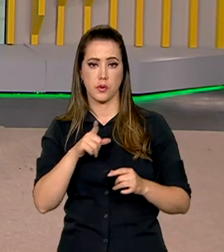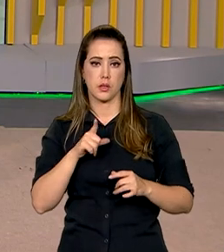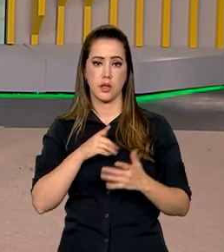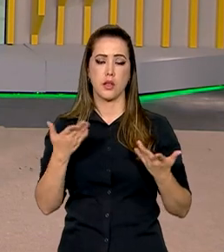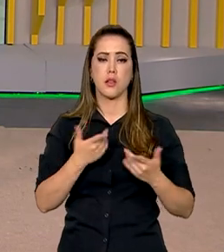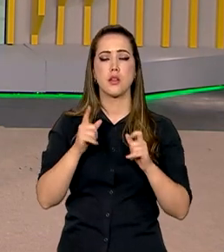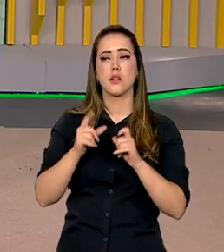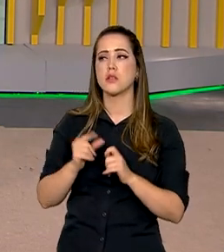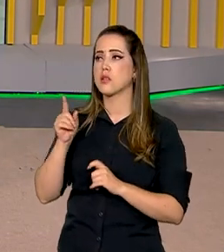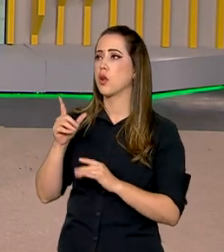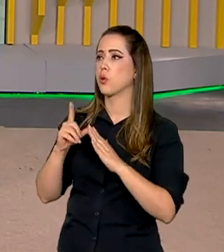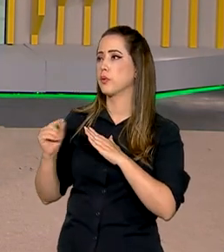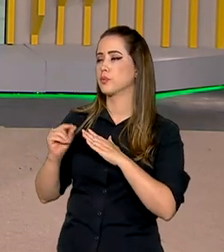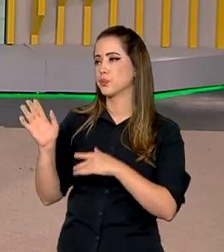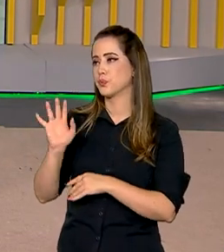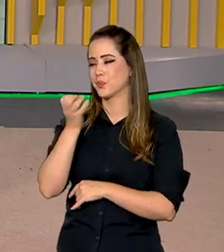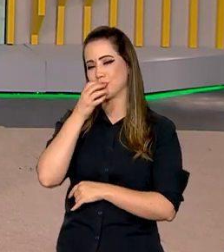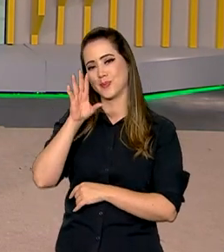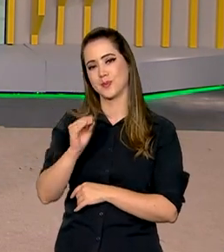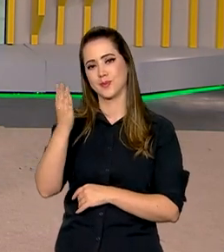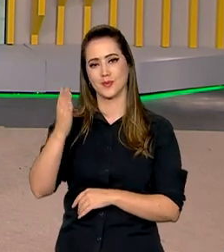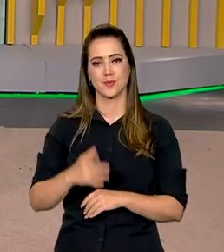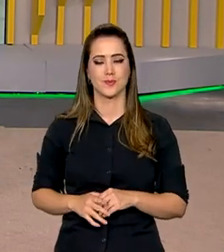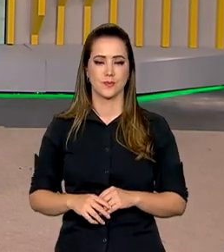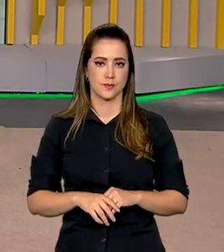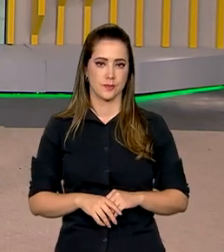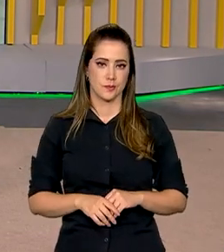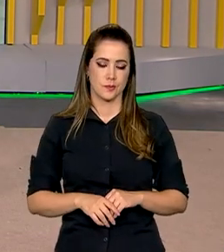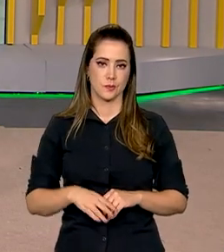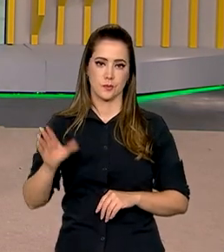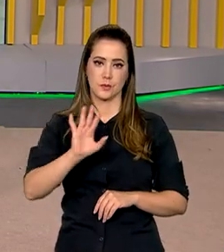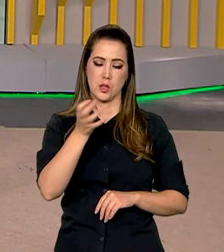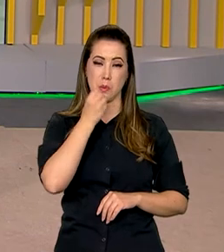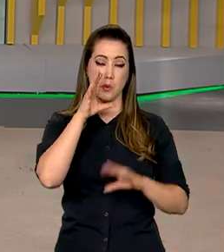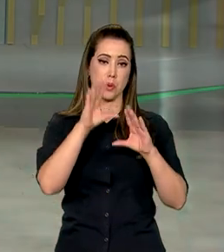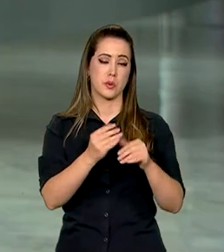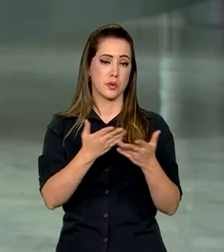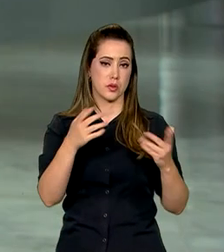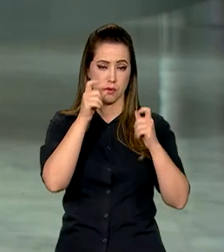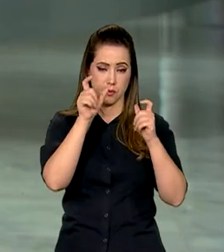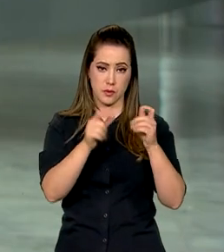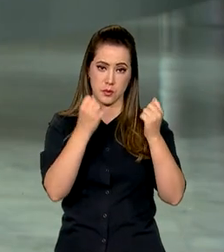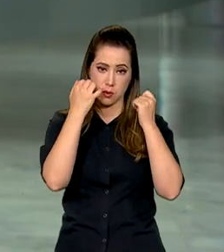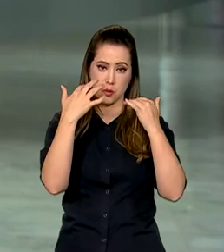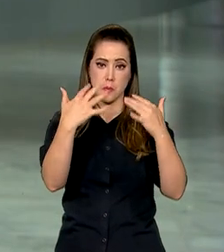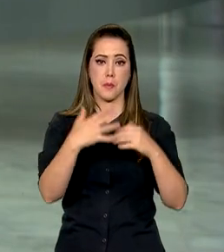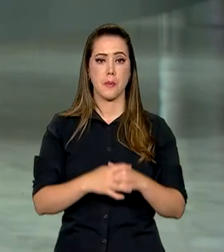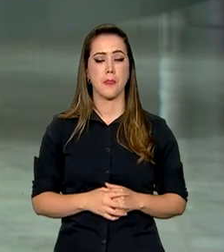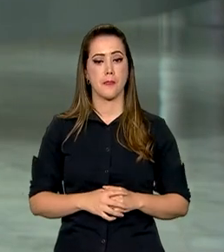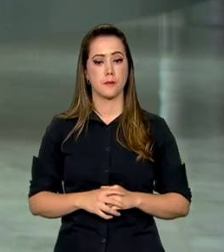Palácio do Planalto. Olá, Pablo, boa noite. Boa noite, Carol, Roberto e a você que nos assiste.